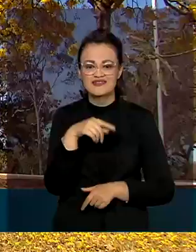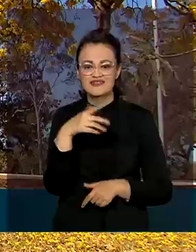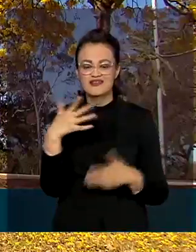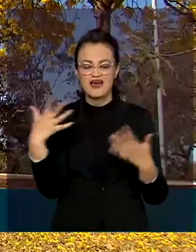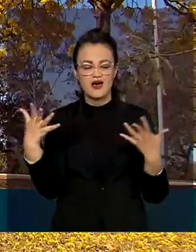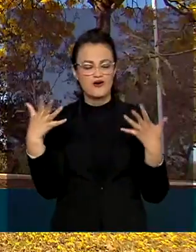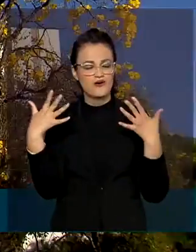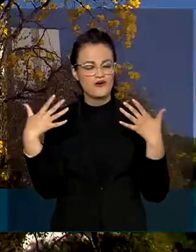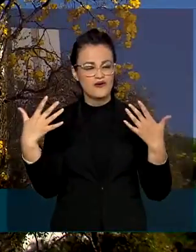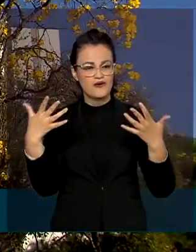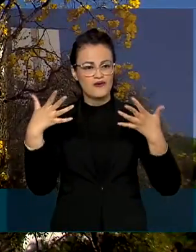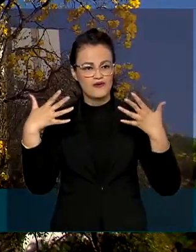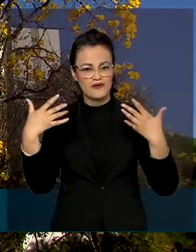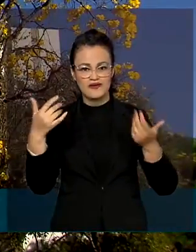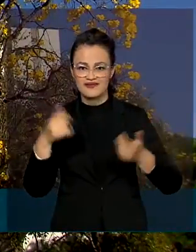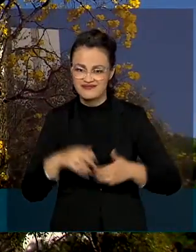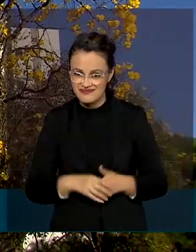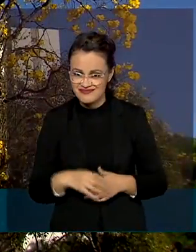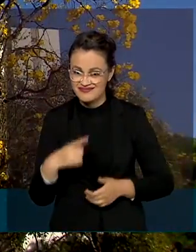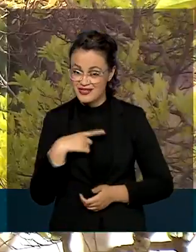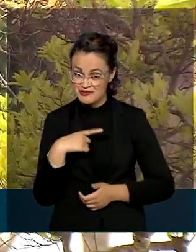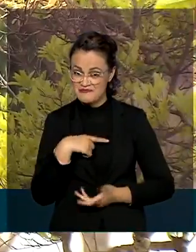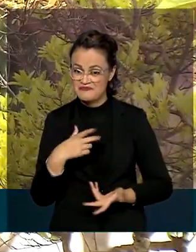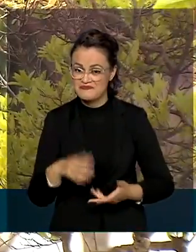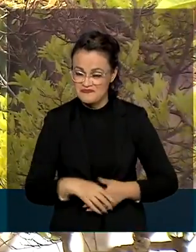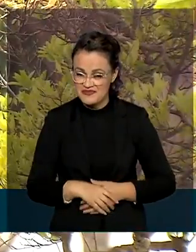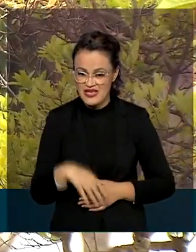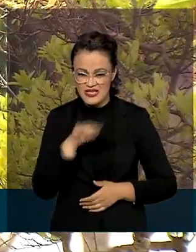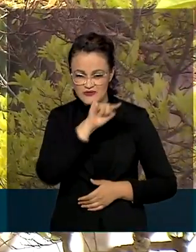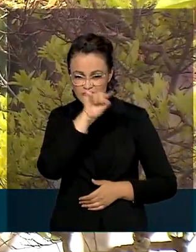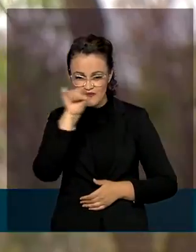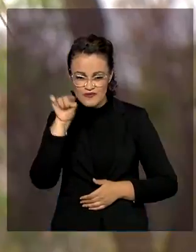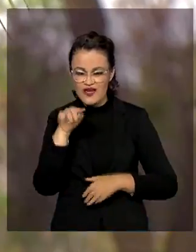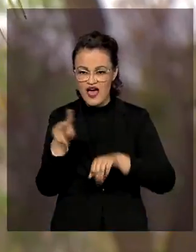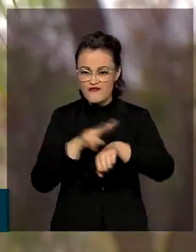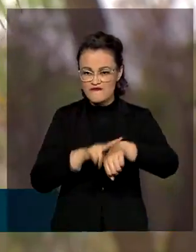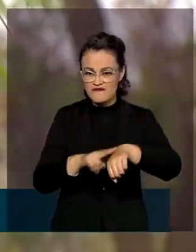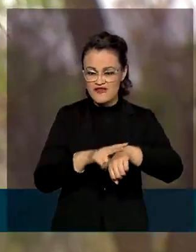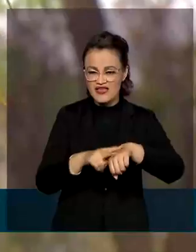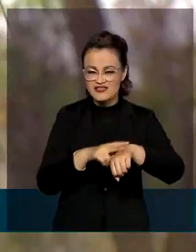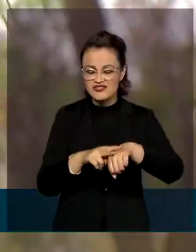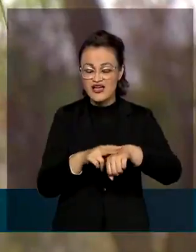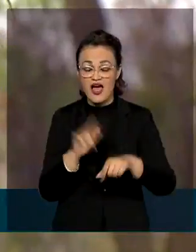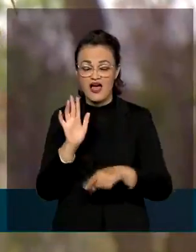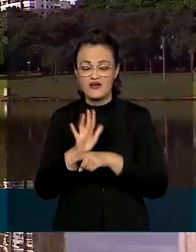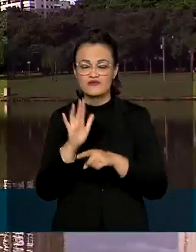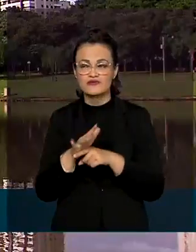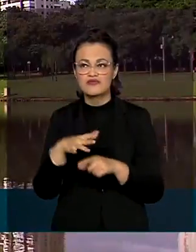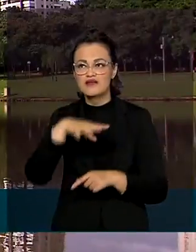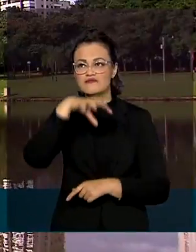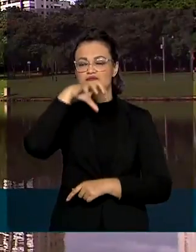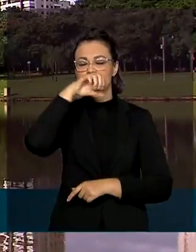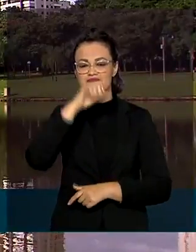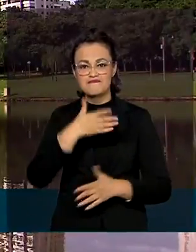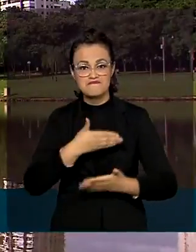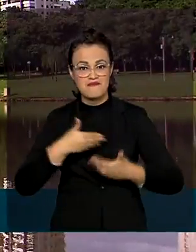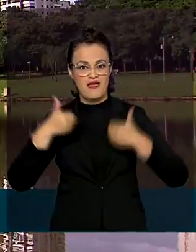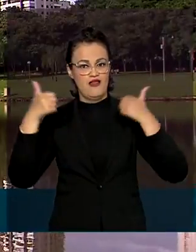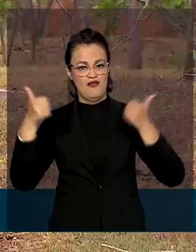oásis no meio do concreto das cidades. As áreas verdes são capazes de melhorar o ar nas regiões